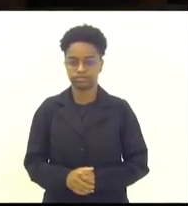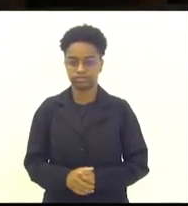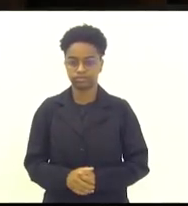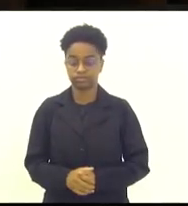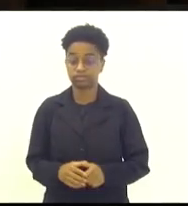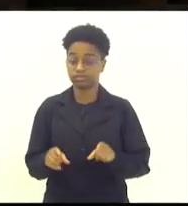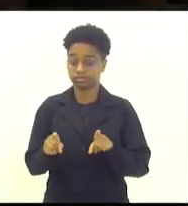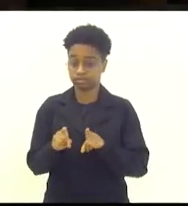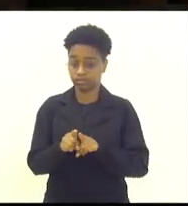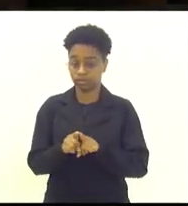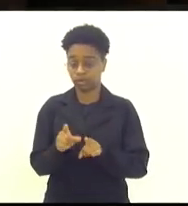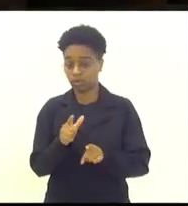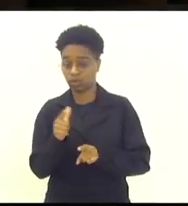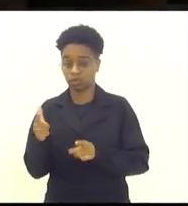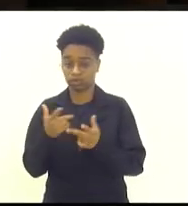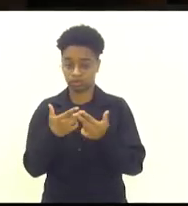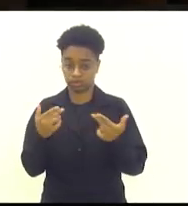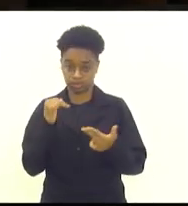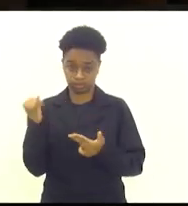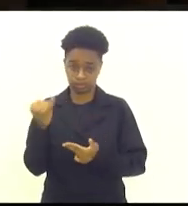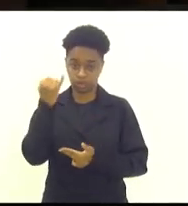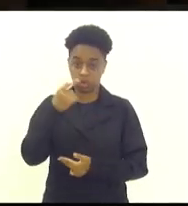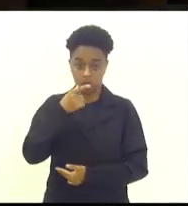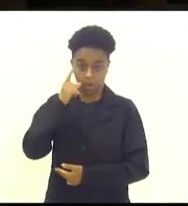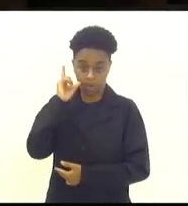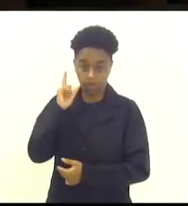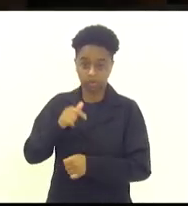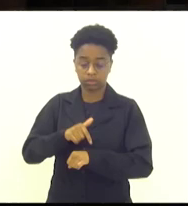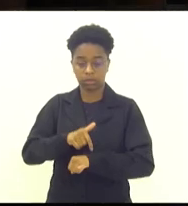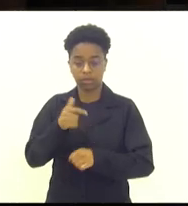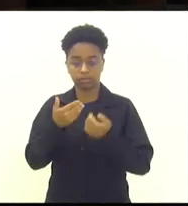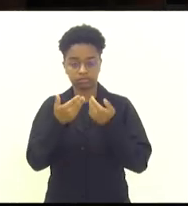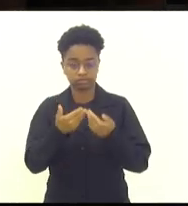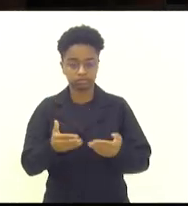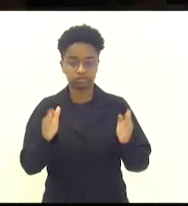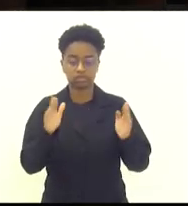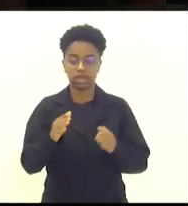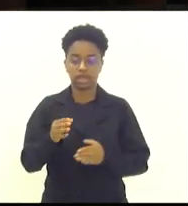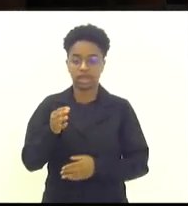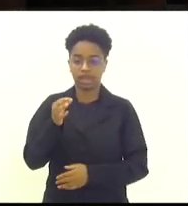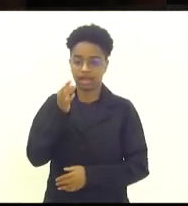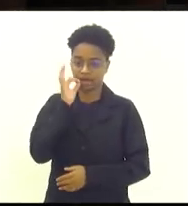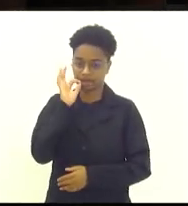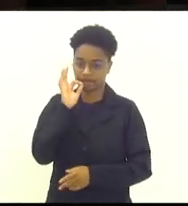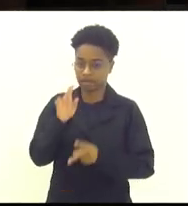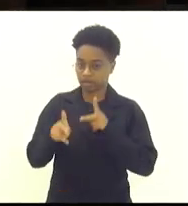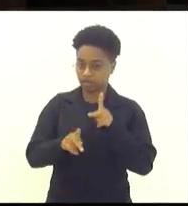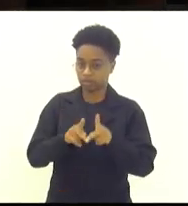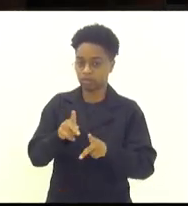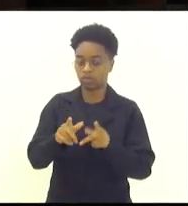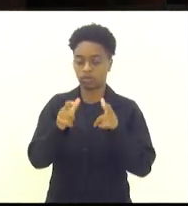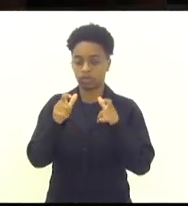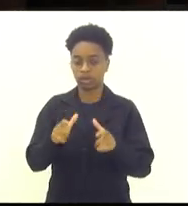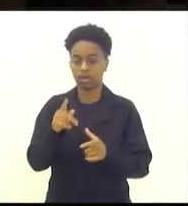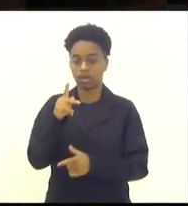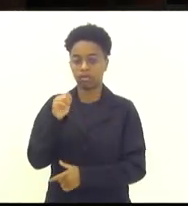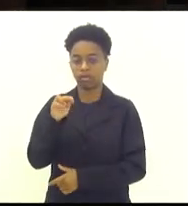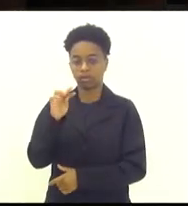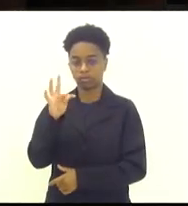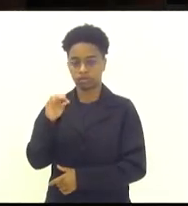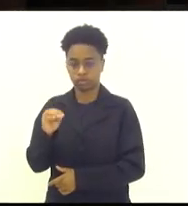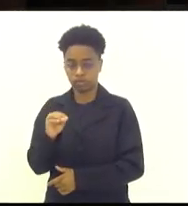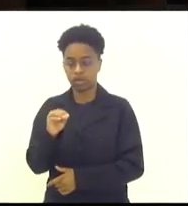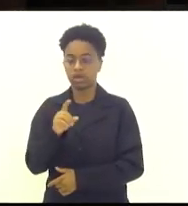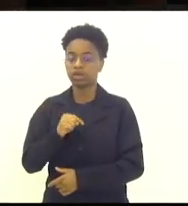importante do que isso, ontem, na inauguração do Café do Povo, exatamente lá, no Porto do Carro, nós